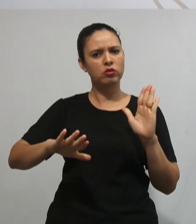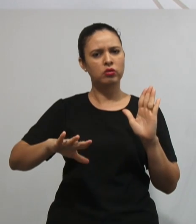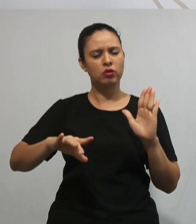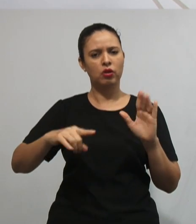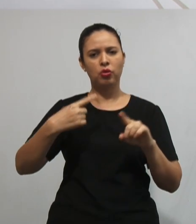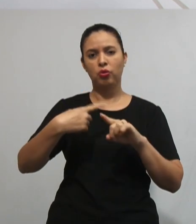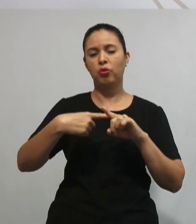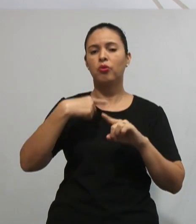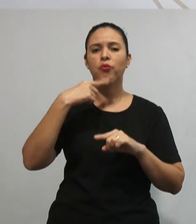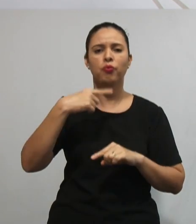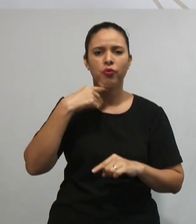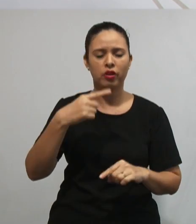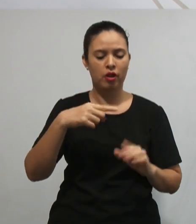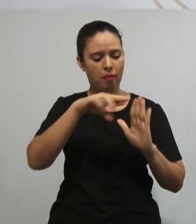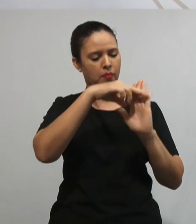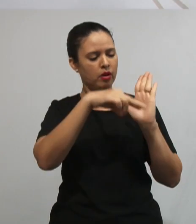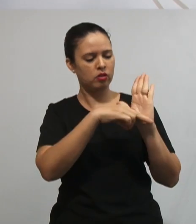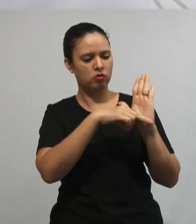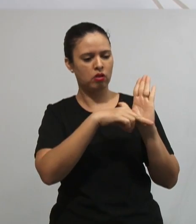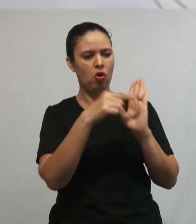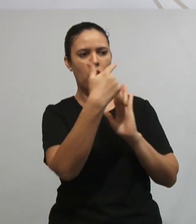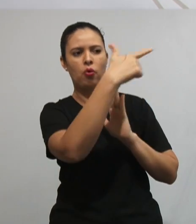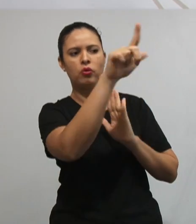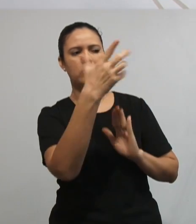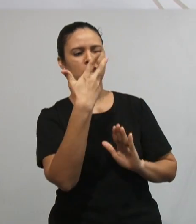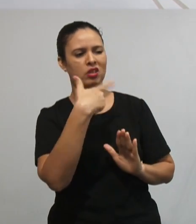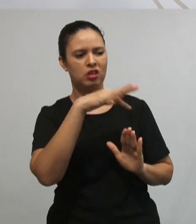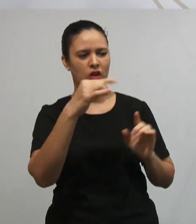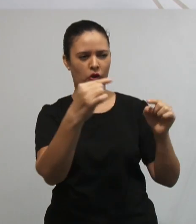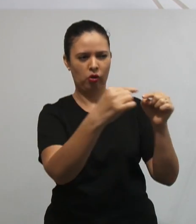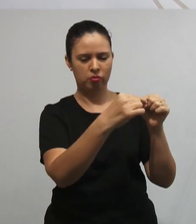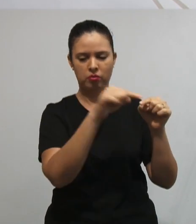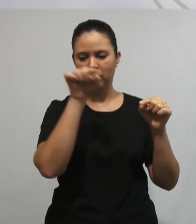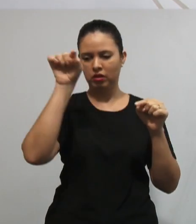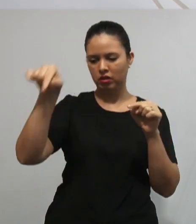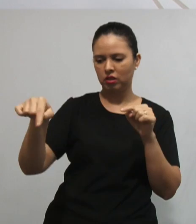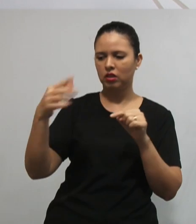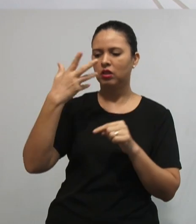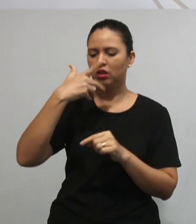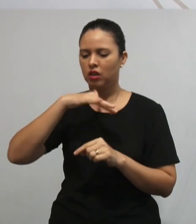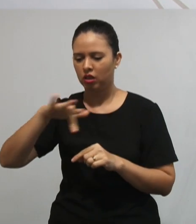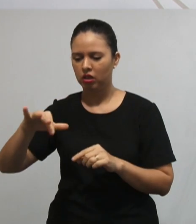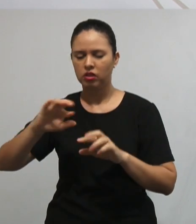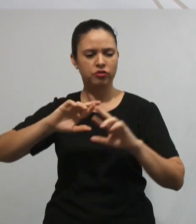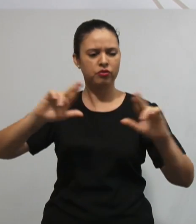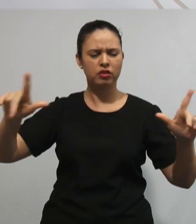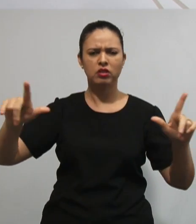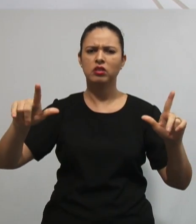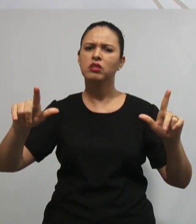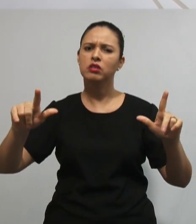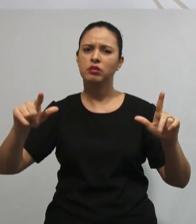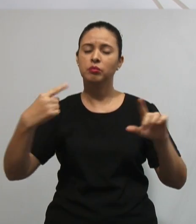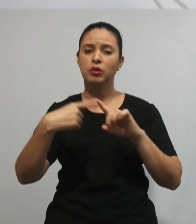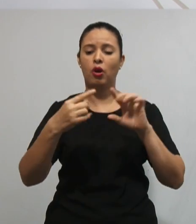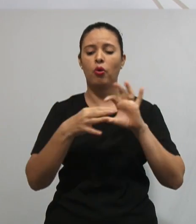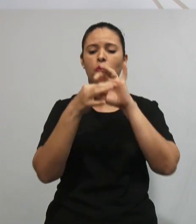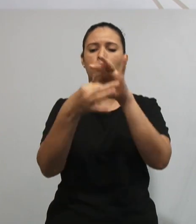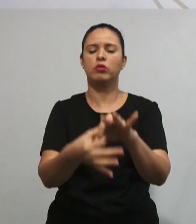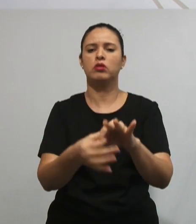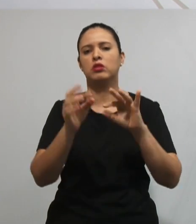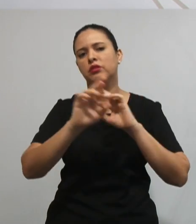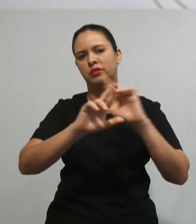gente pegar um manual que foi pensado pra outra criança, De outro lugar, com outras realidades, E aplicar